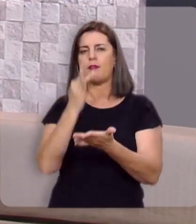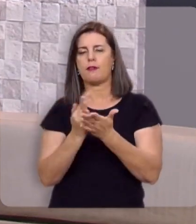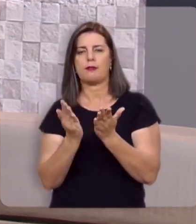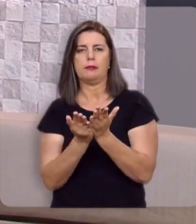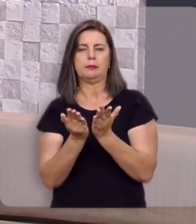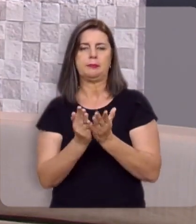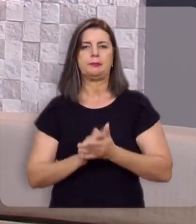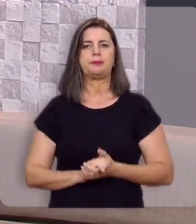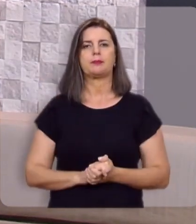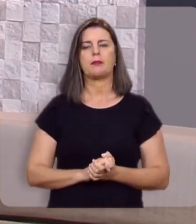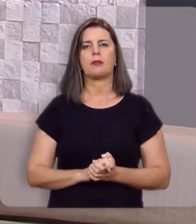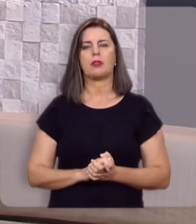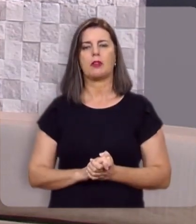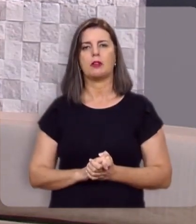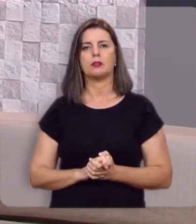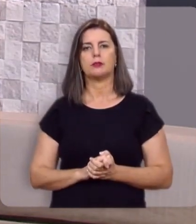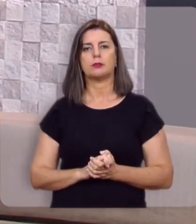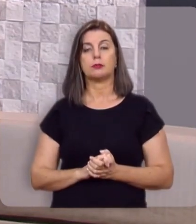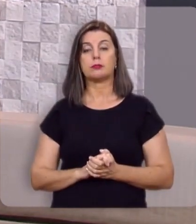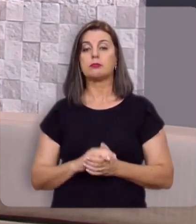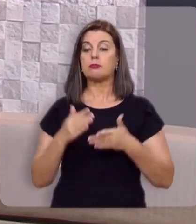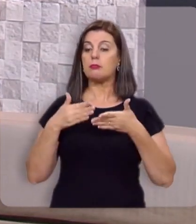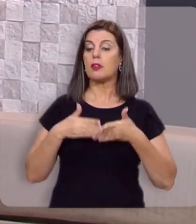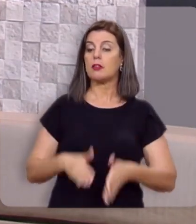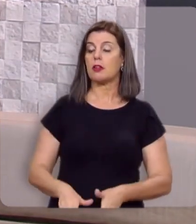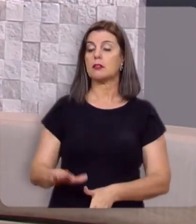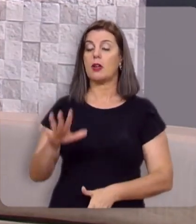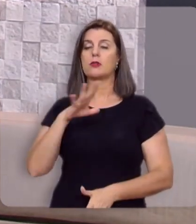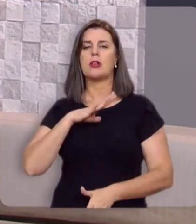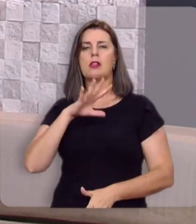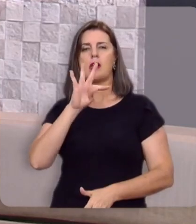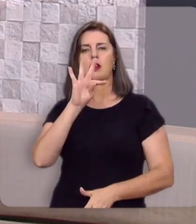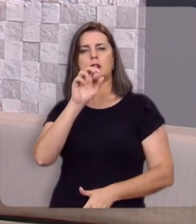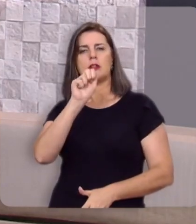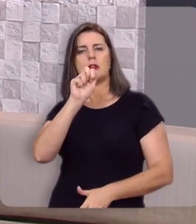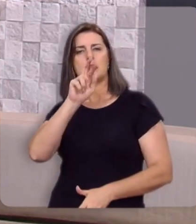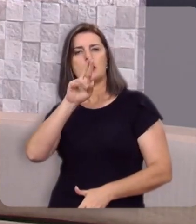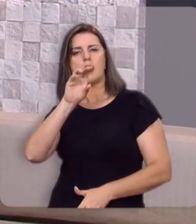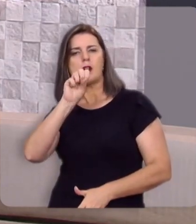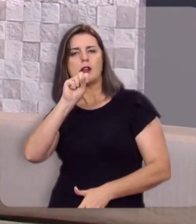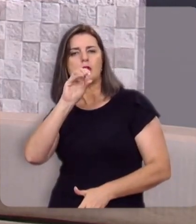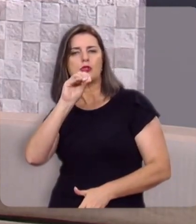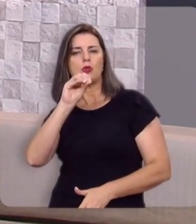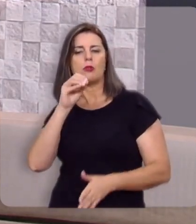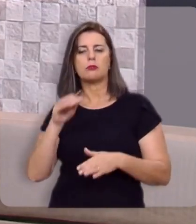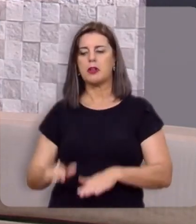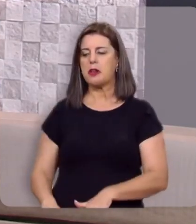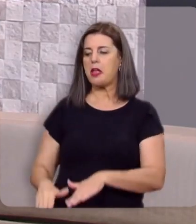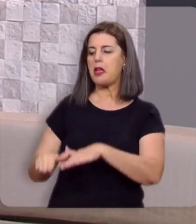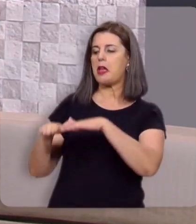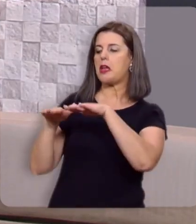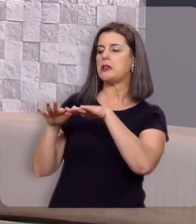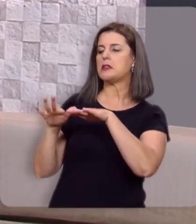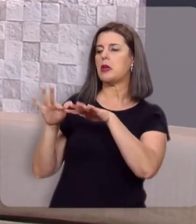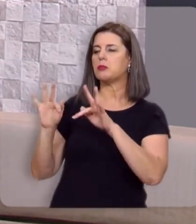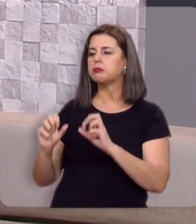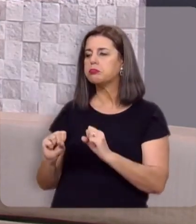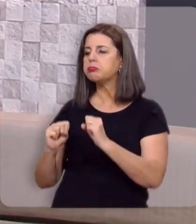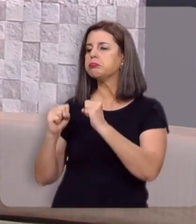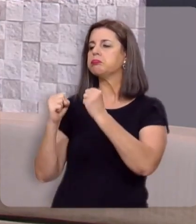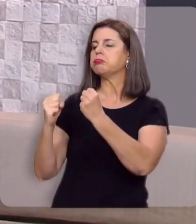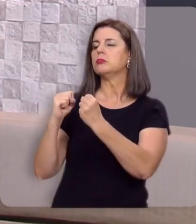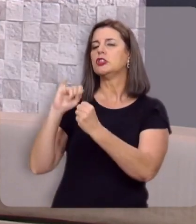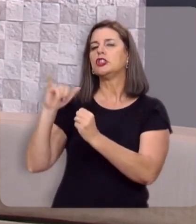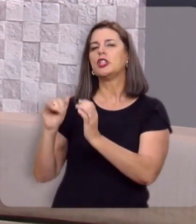cristã. Ele, que nasceu em Tarso, que cresceu e se fortaleceu em Jerusalém,